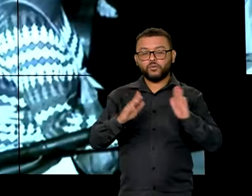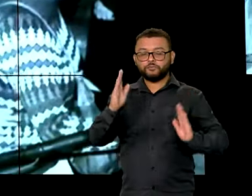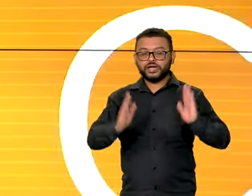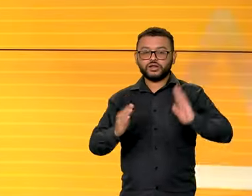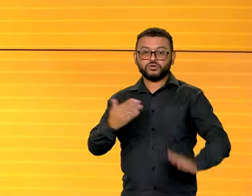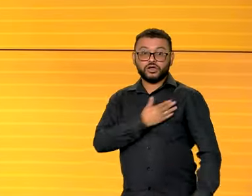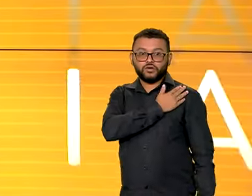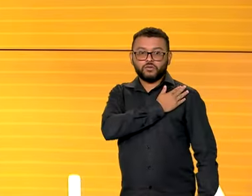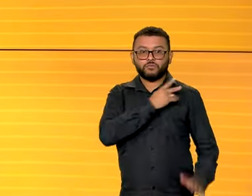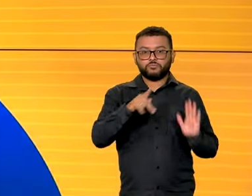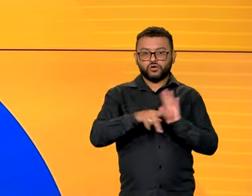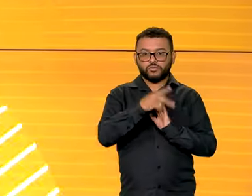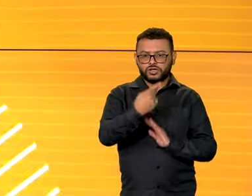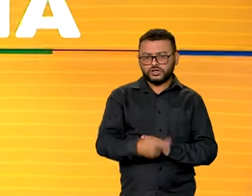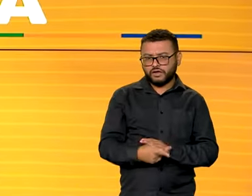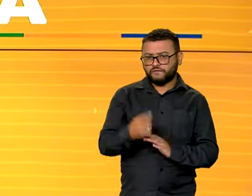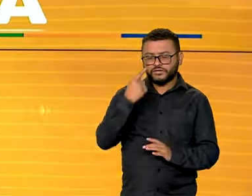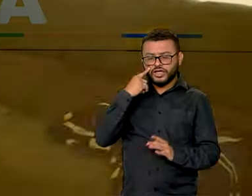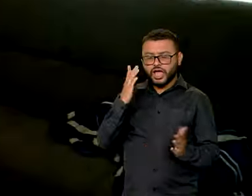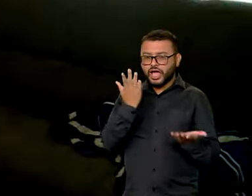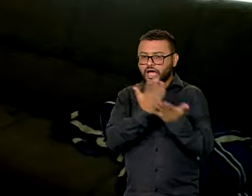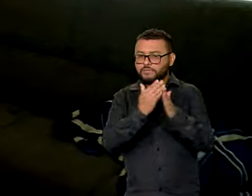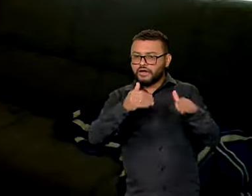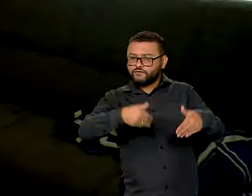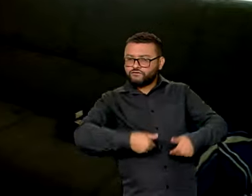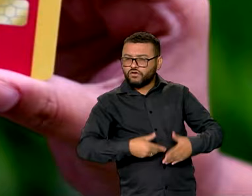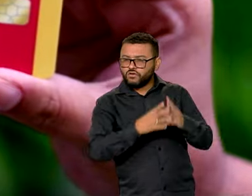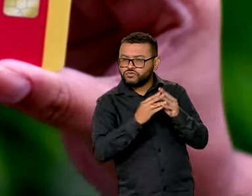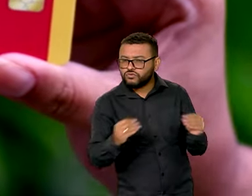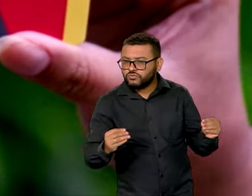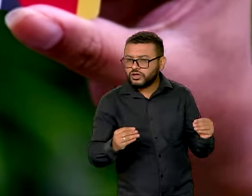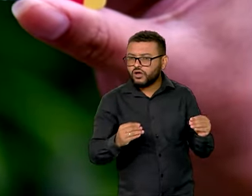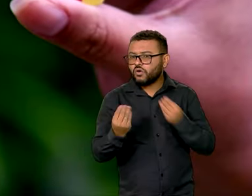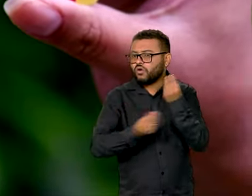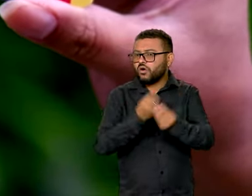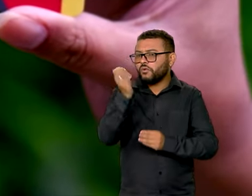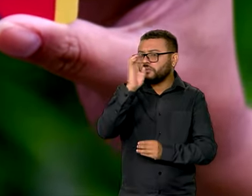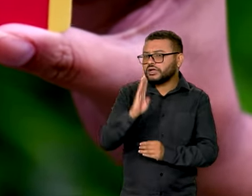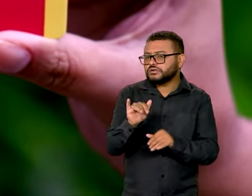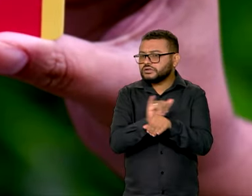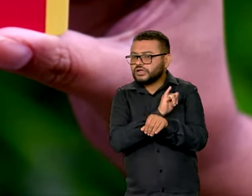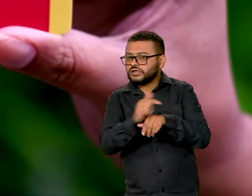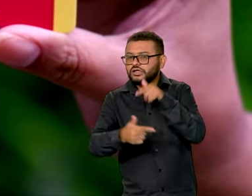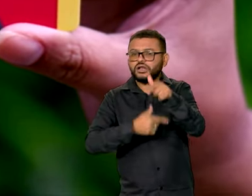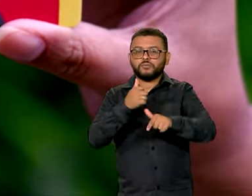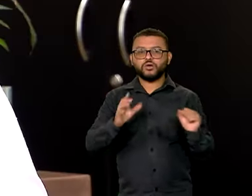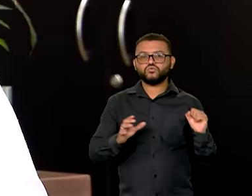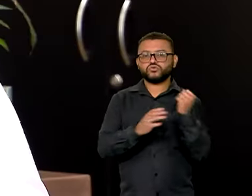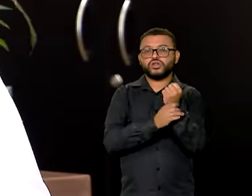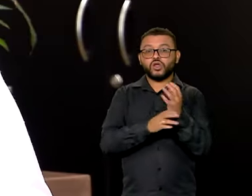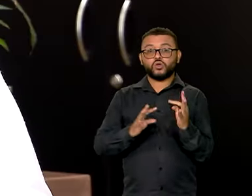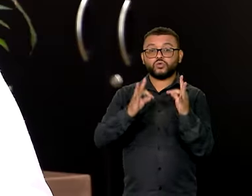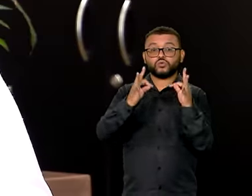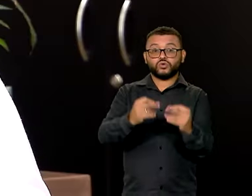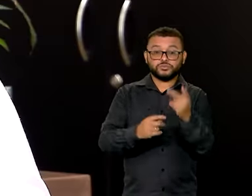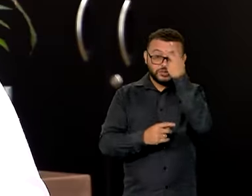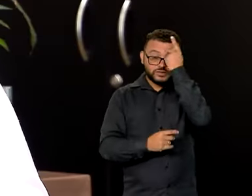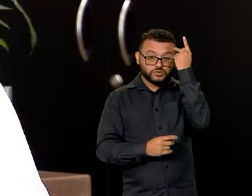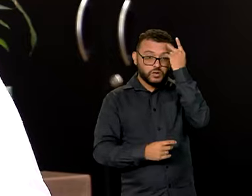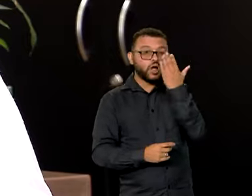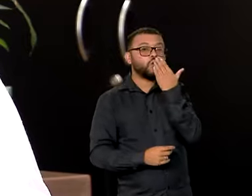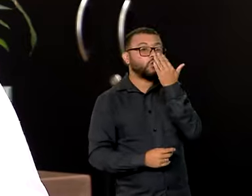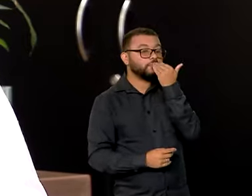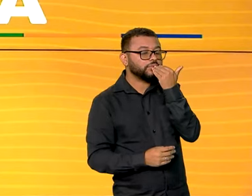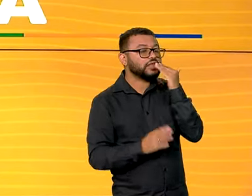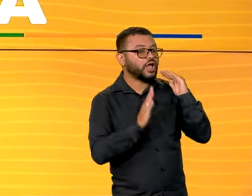militar e ainda combate à fome. E saiba como o Brasil vem trabalhando para garantir que todos tenham comida